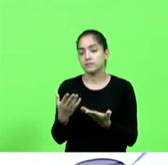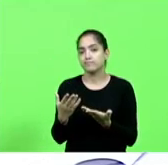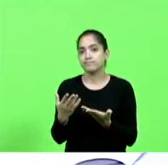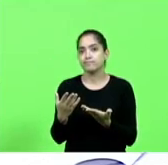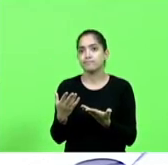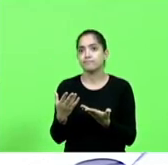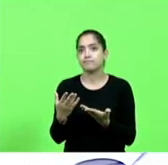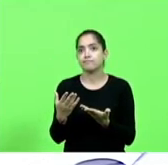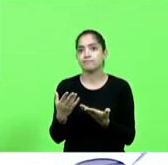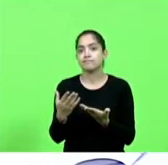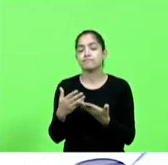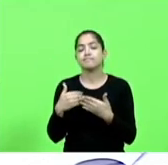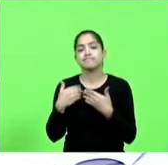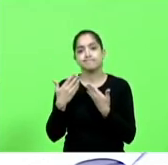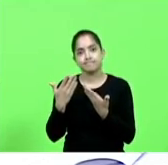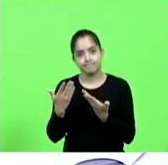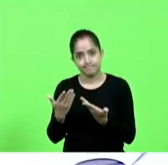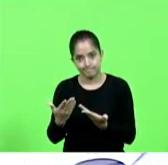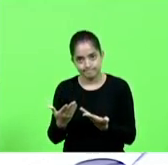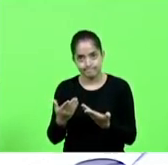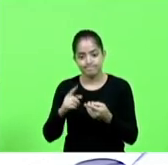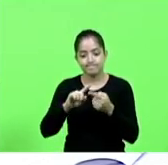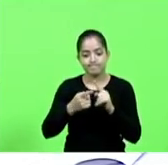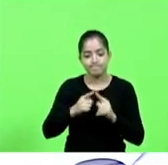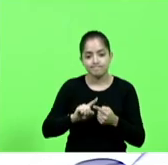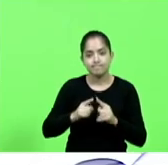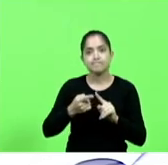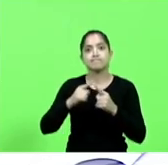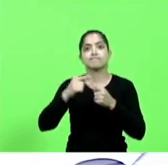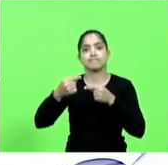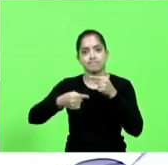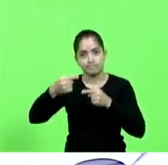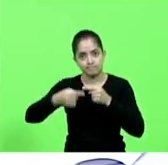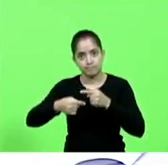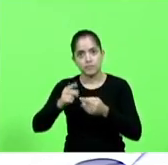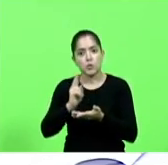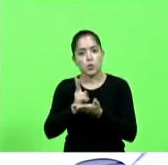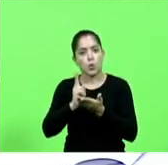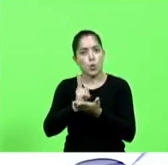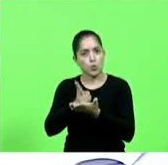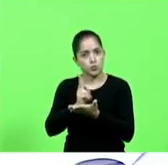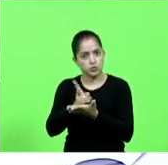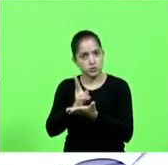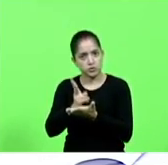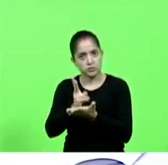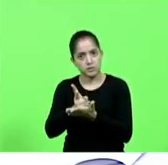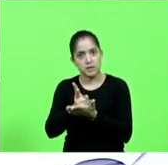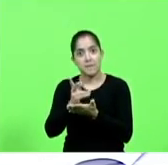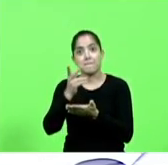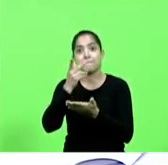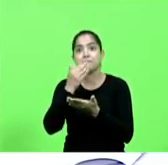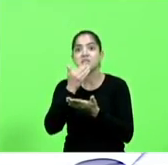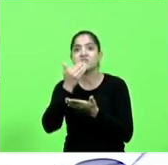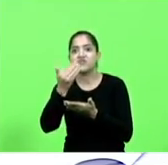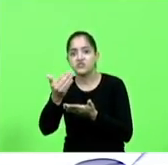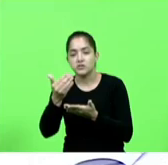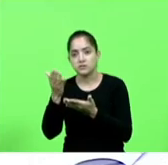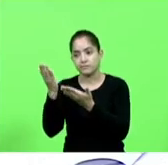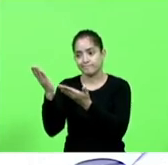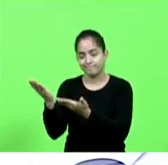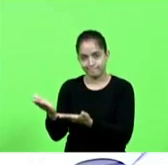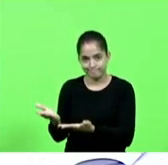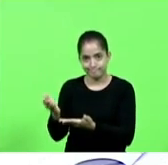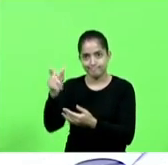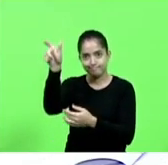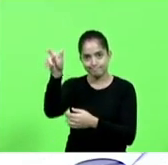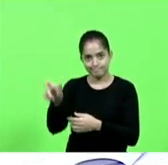mas mesmo assim, numa articulação política, mantiveram esse homem, pediram para um espinheiro governar o Estado, e aí está aí, alguém que